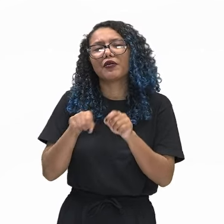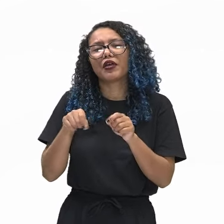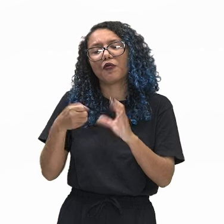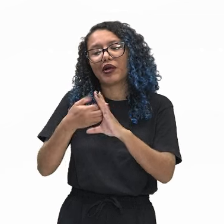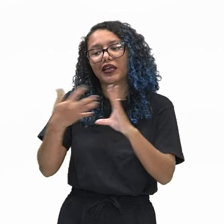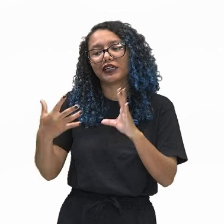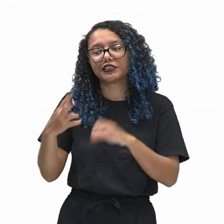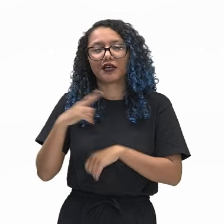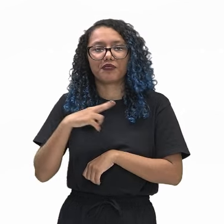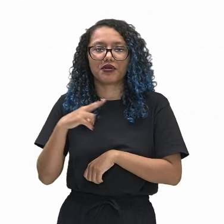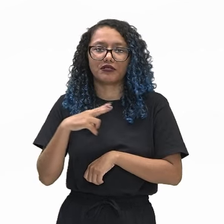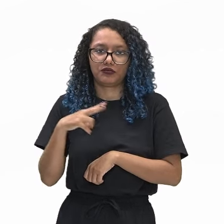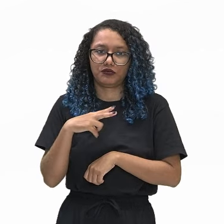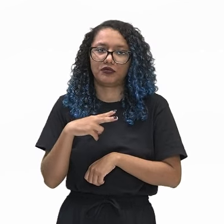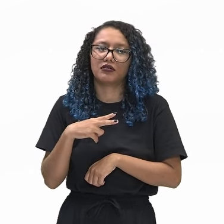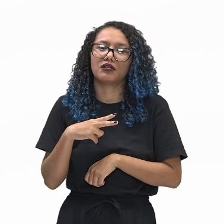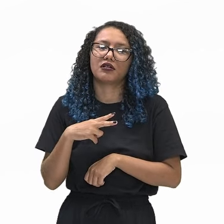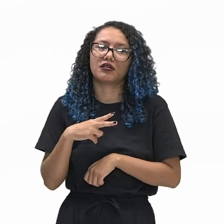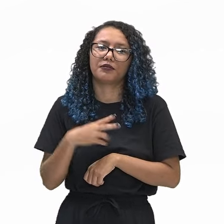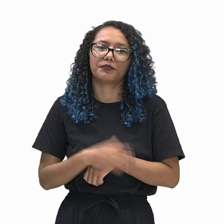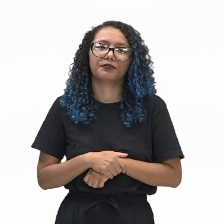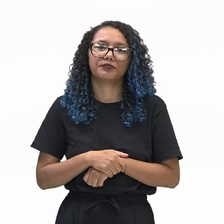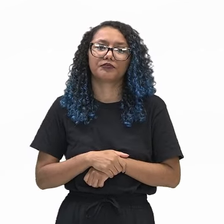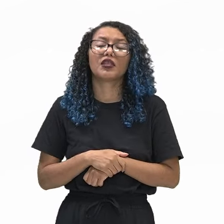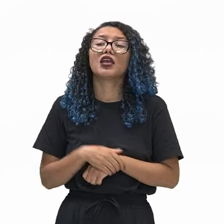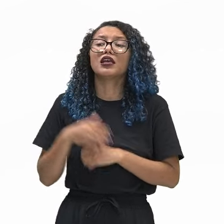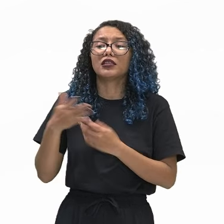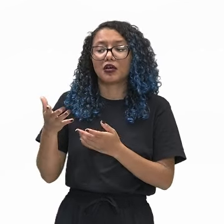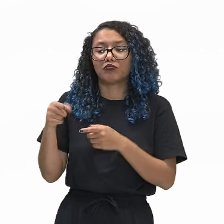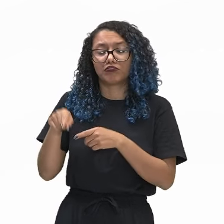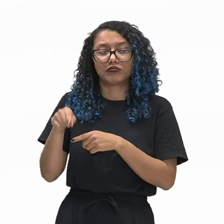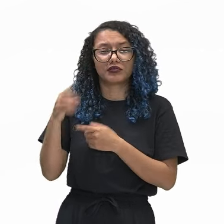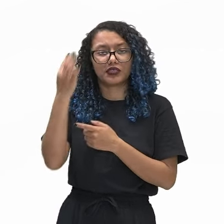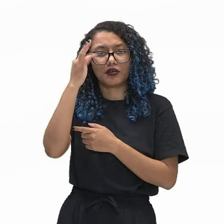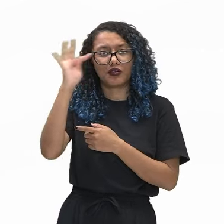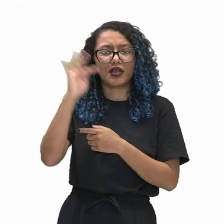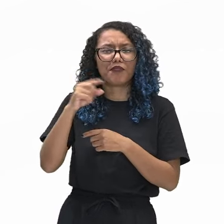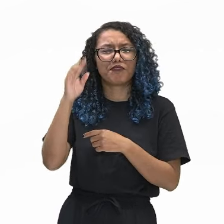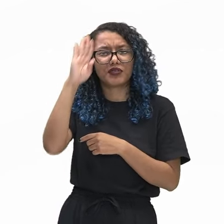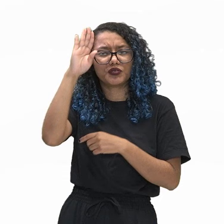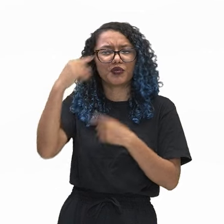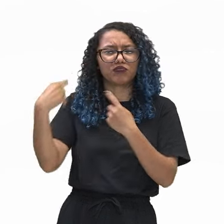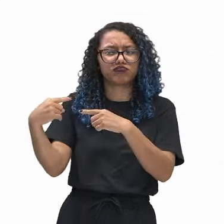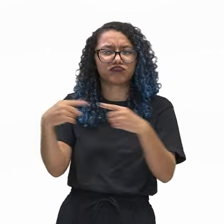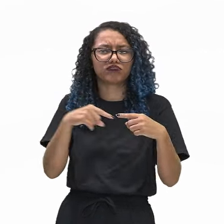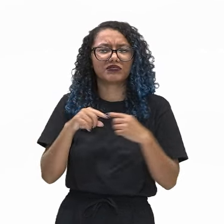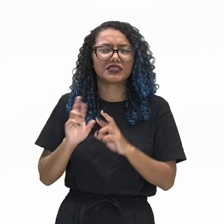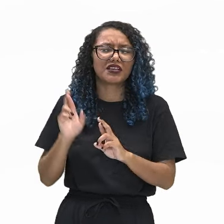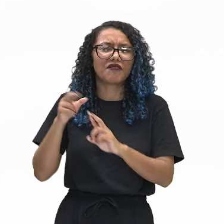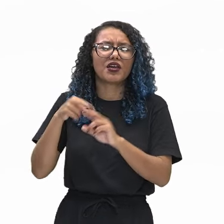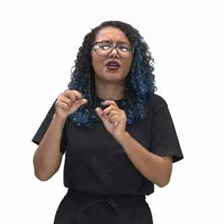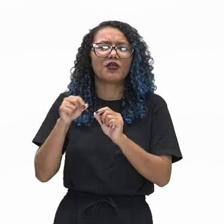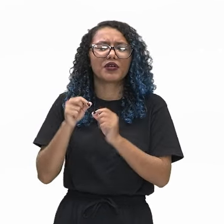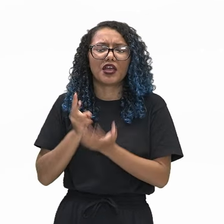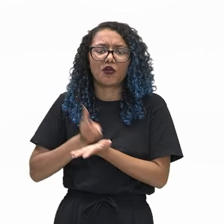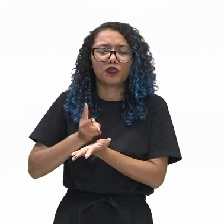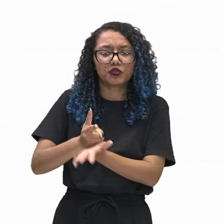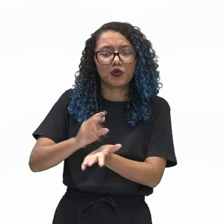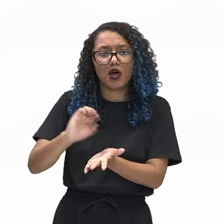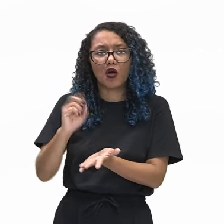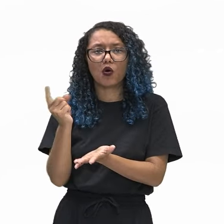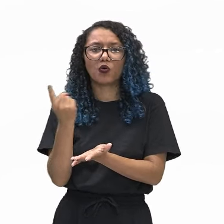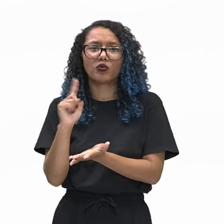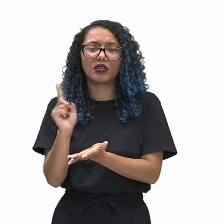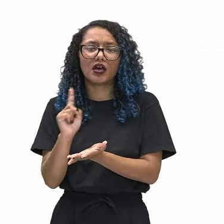Nessa vertente, a principal discussão refere-se à continuidade e à descontinuidade dos